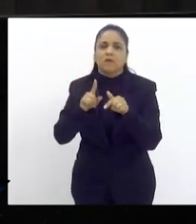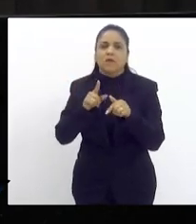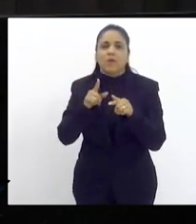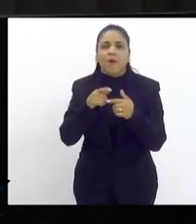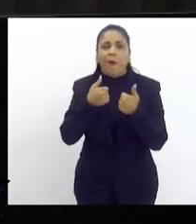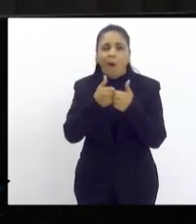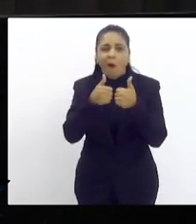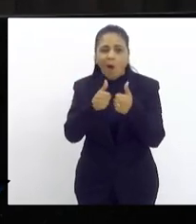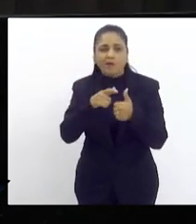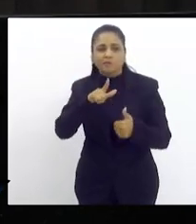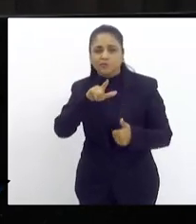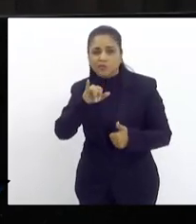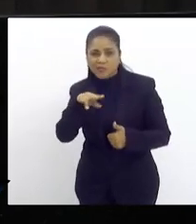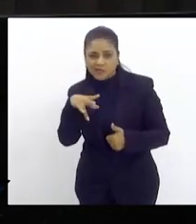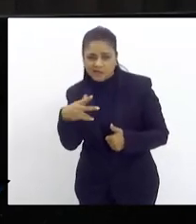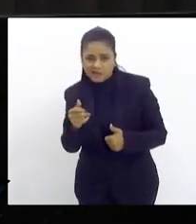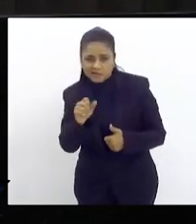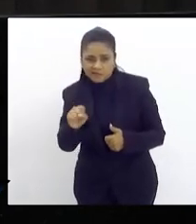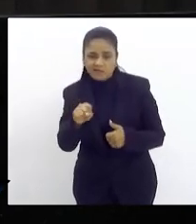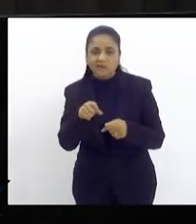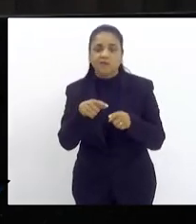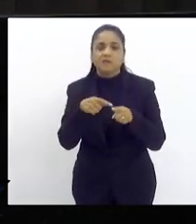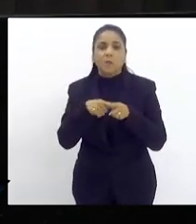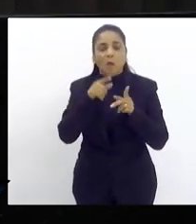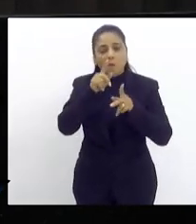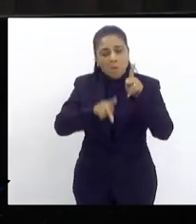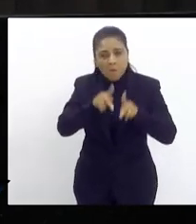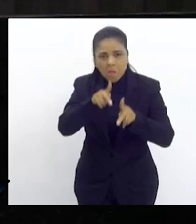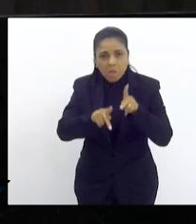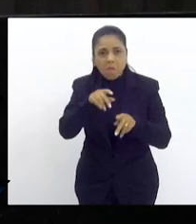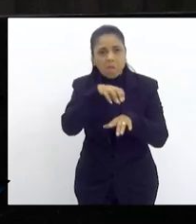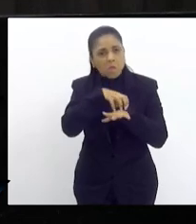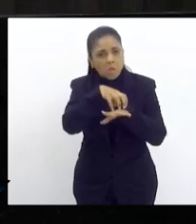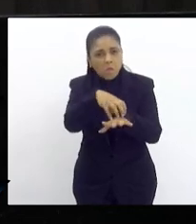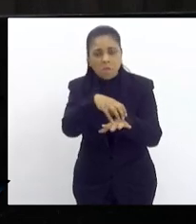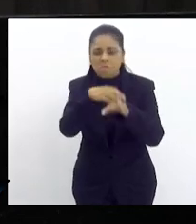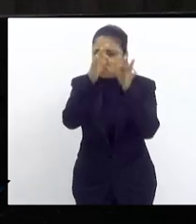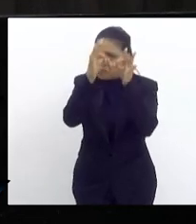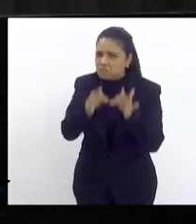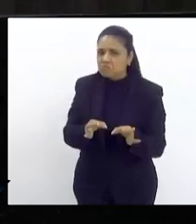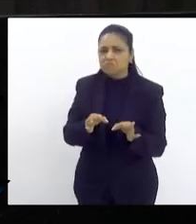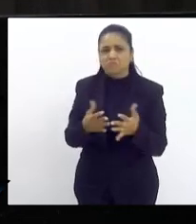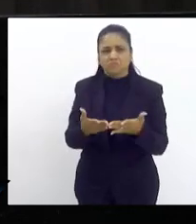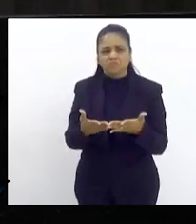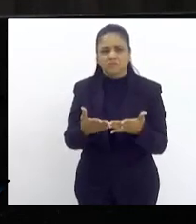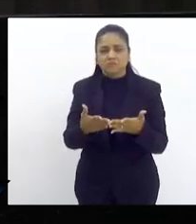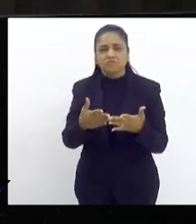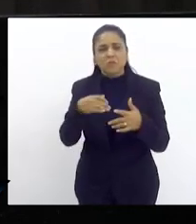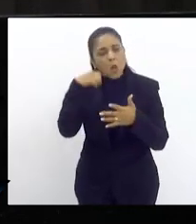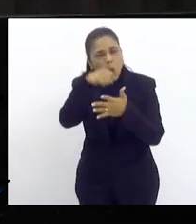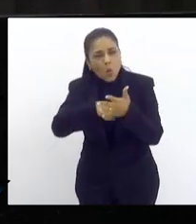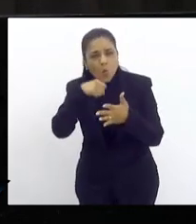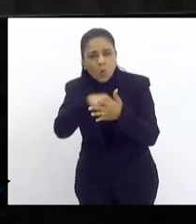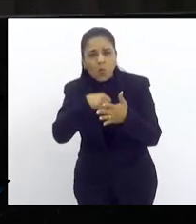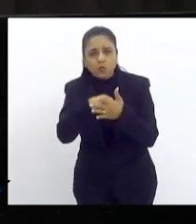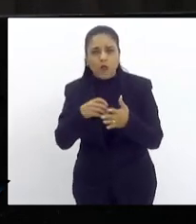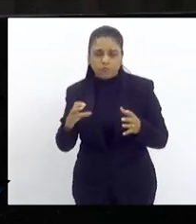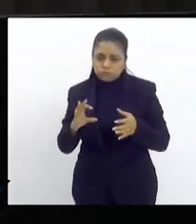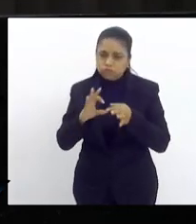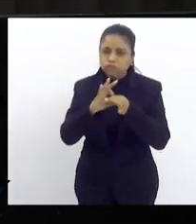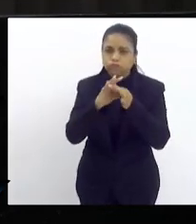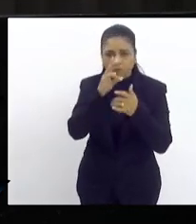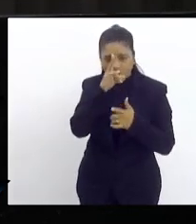dar também um transporte digno à população então digo aos senhores que é hora de nós lutarmos unirmos força contra o tráfico